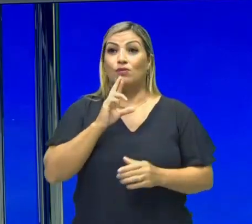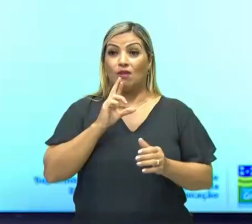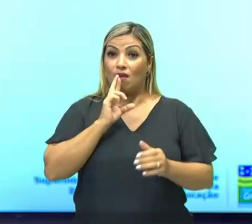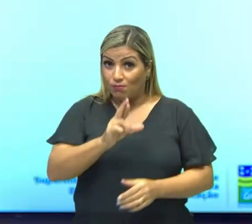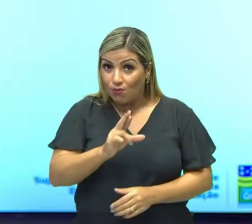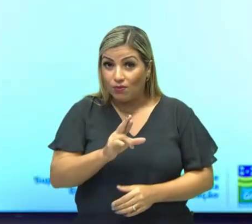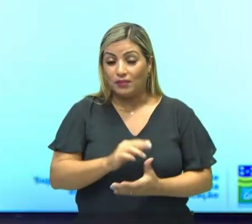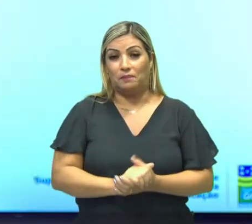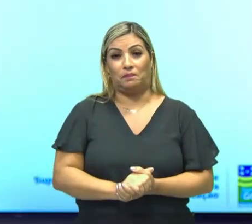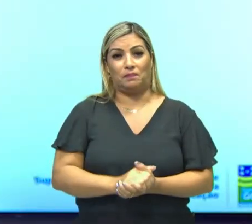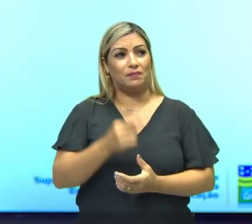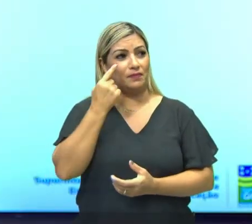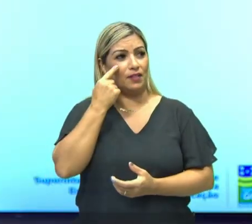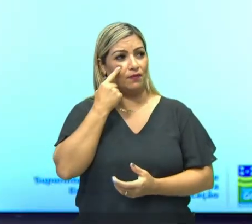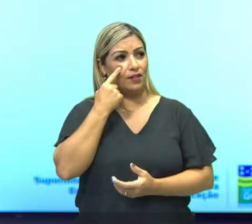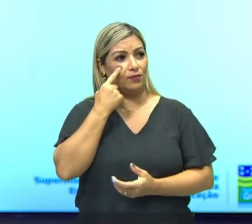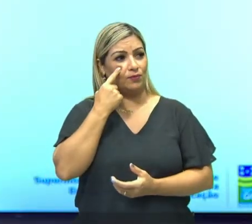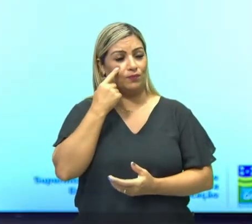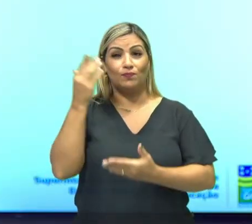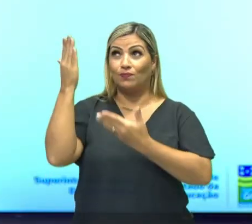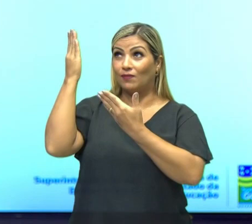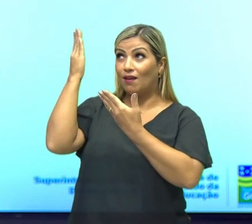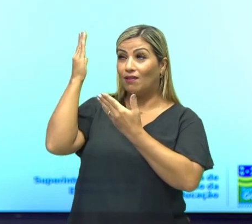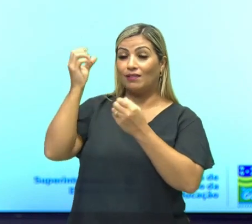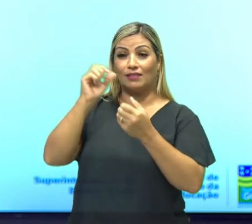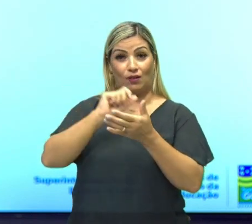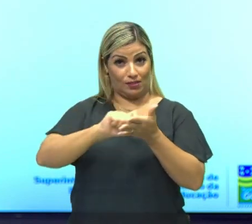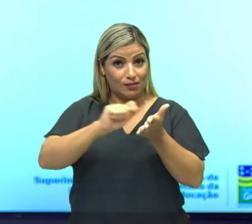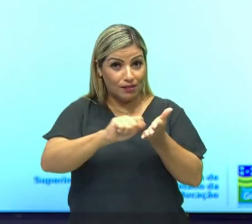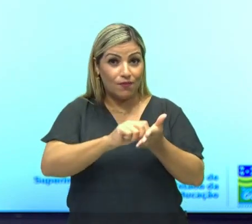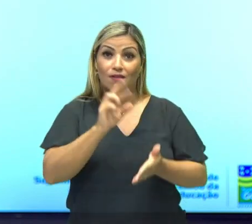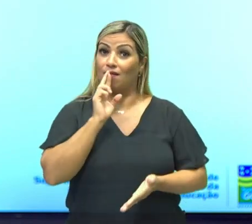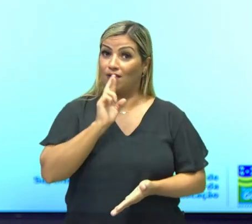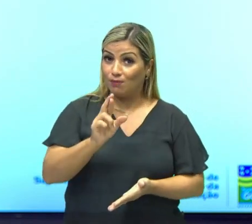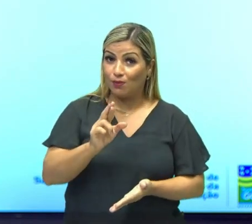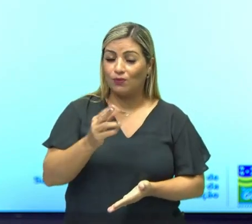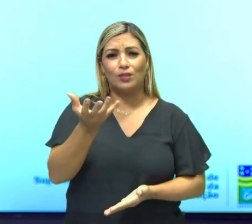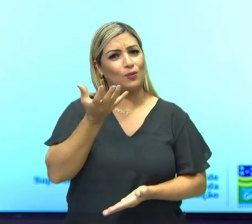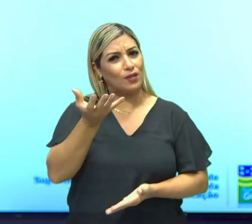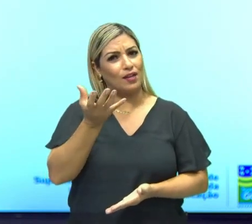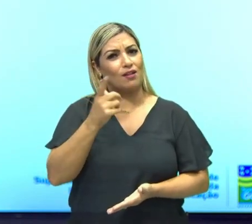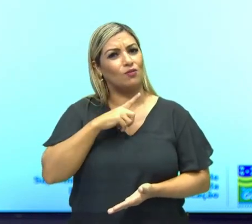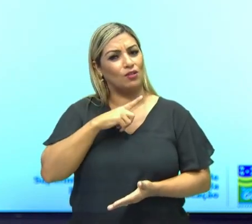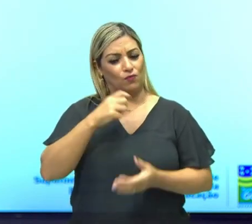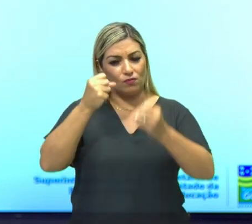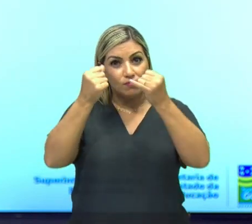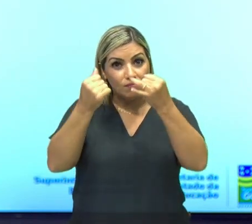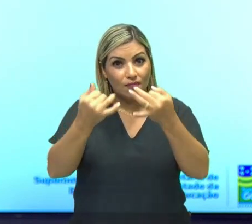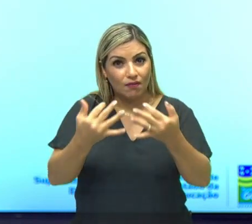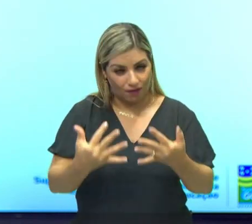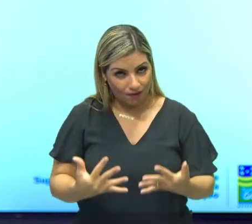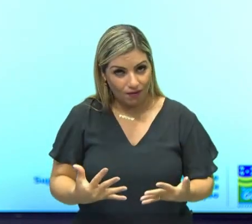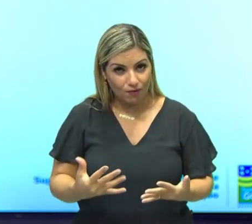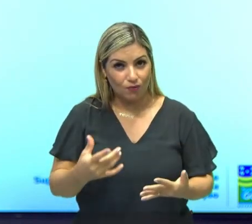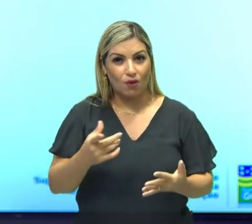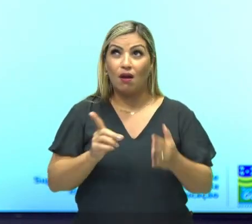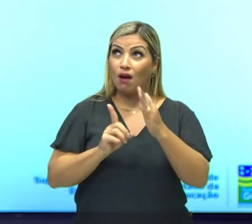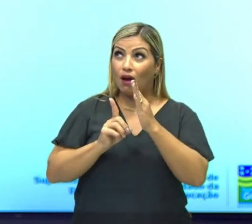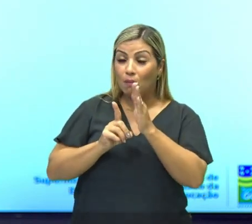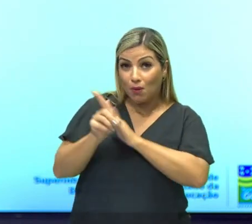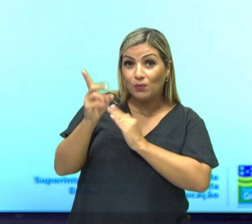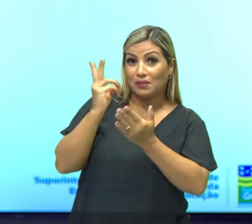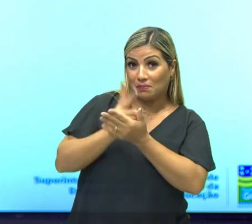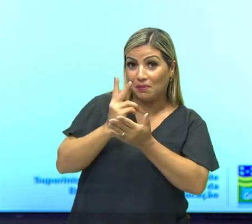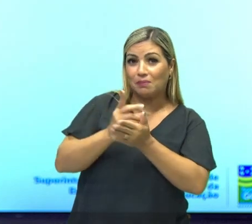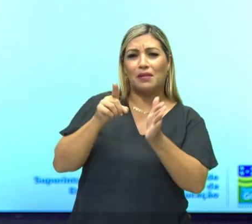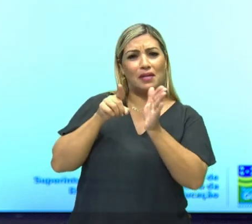está vendo ali na tela? Está escrito ali, responda. Eu quero que, à medida que eu vou falando, a pergunta será a